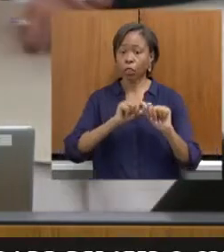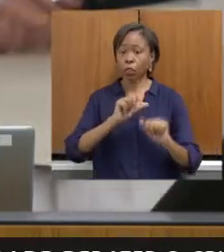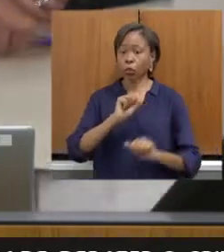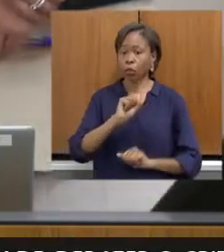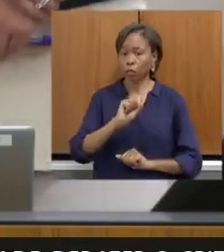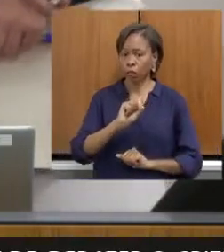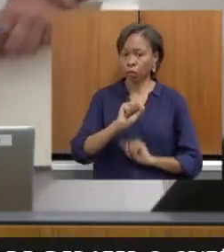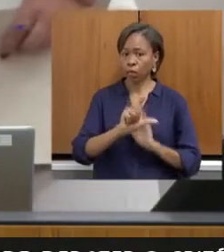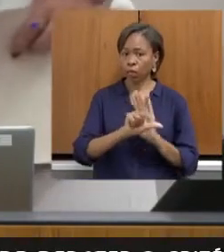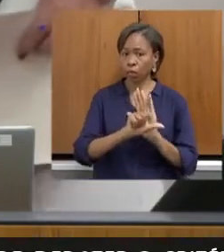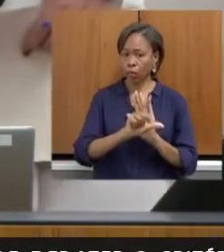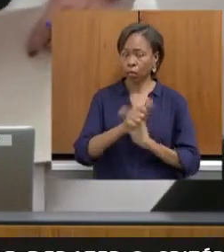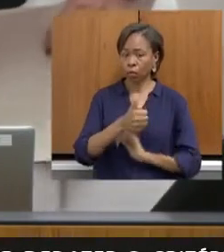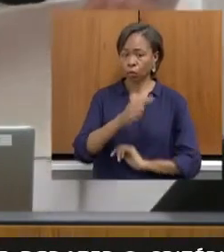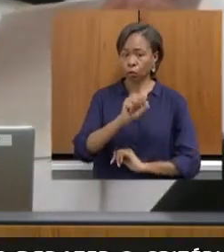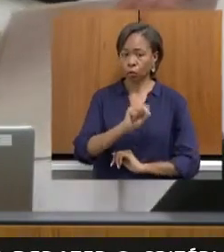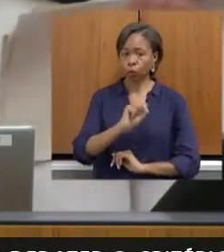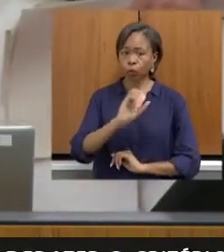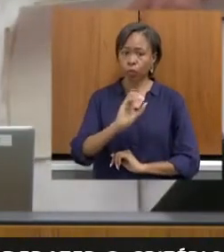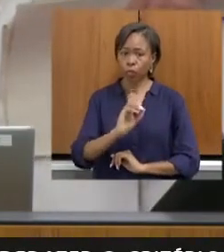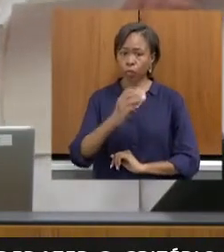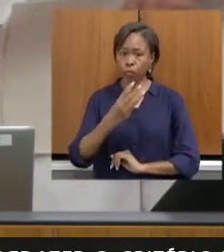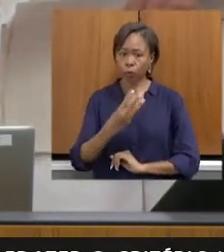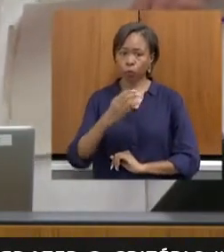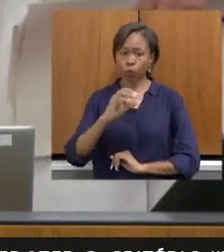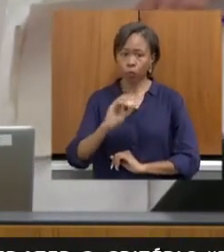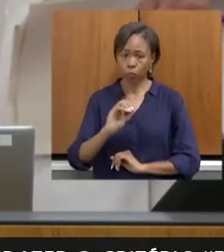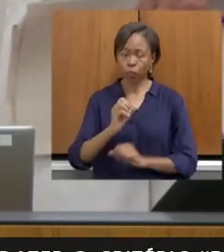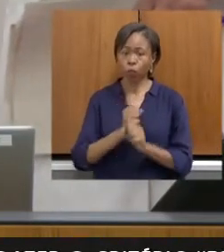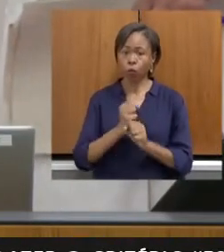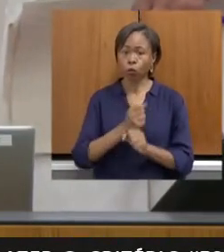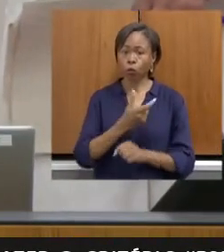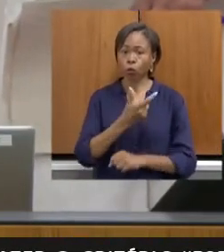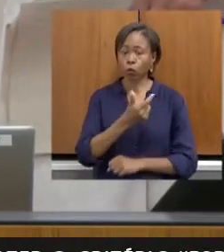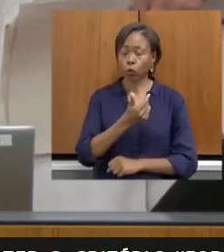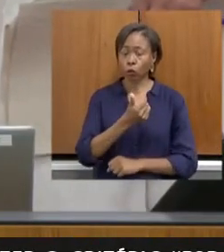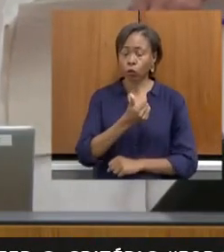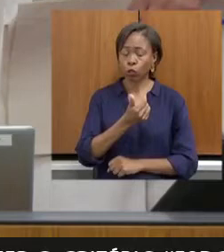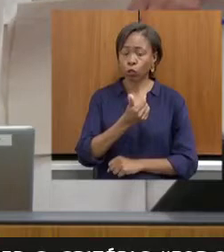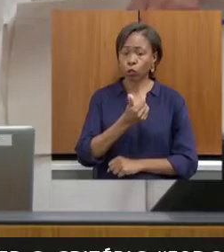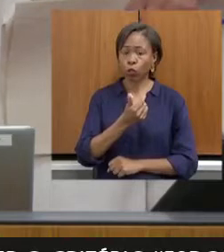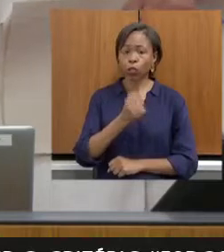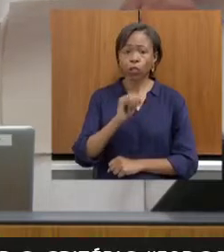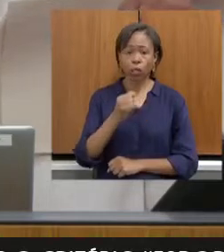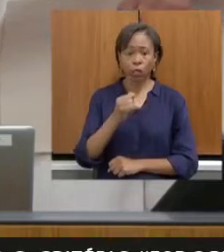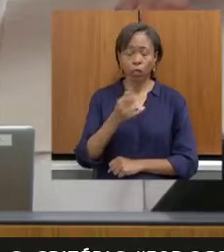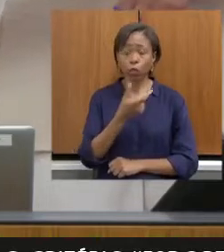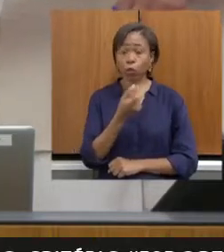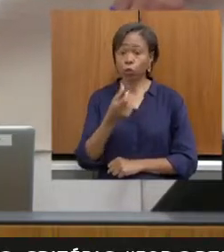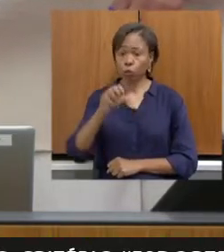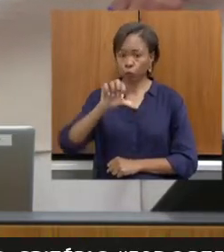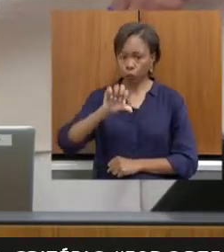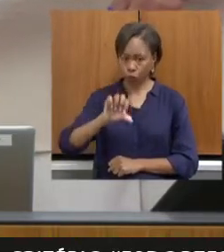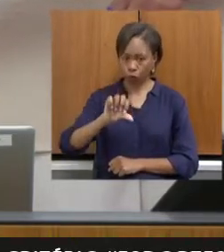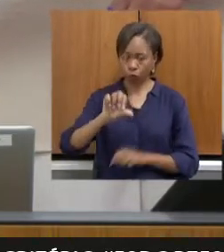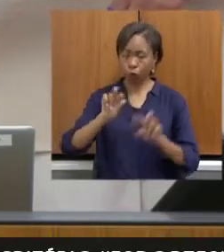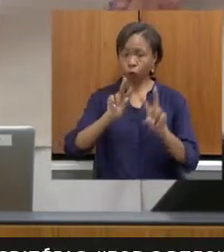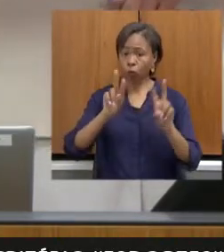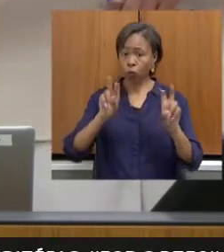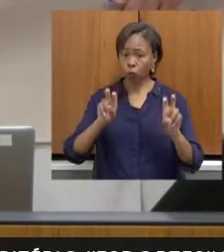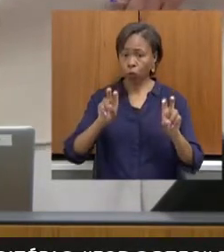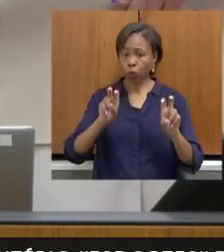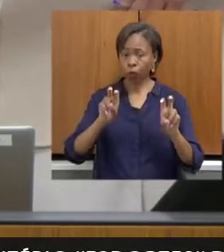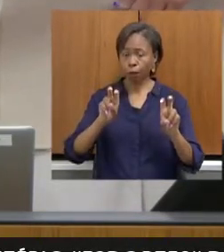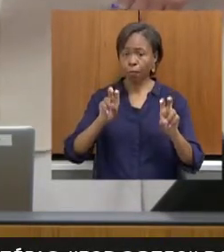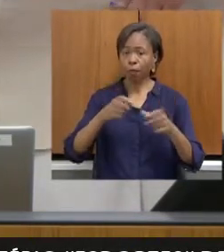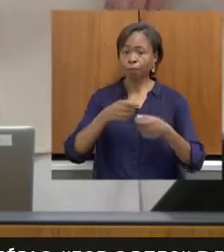nº 18.030, de 12 de 1 de 2009, que dispõe, sob a distribuição